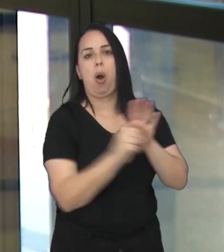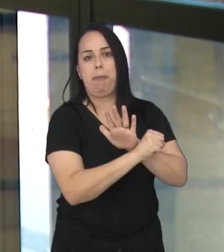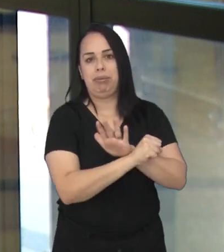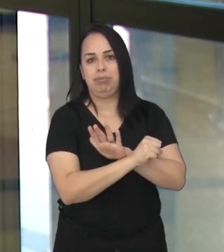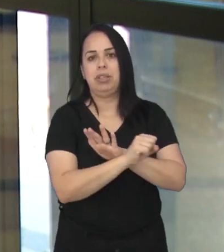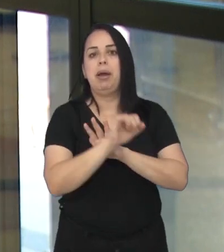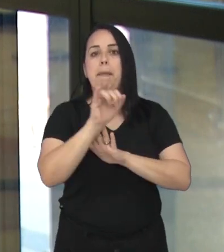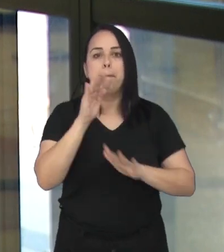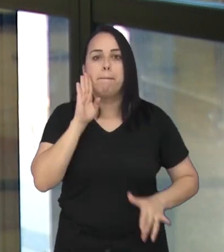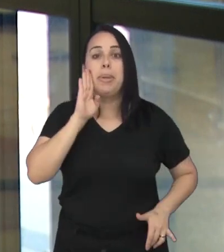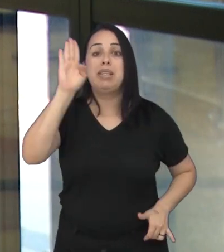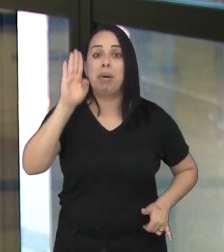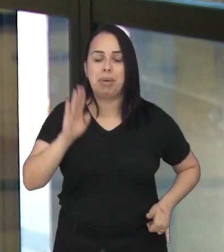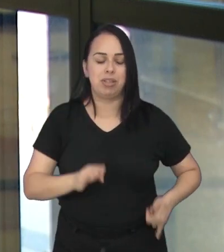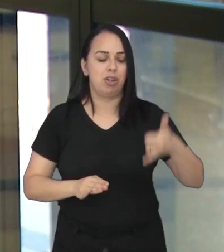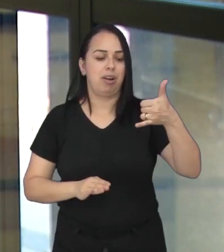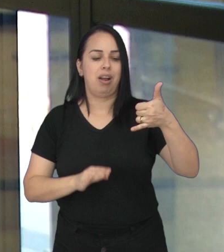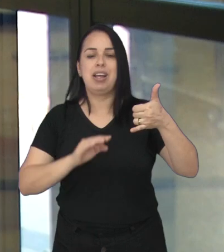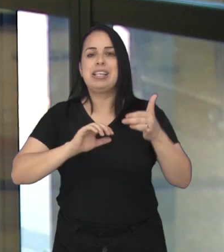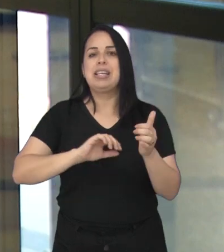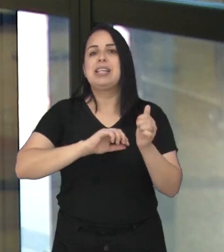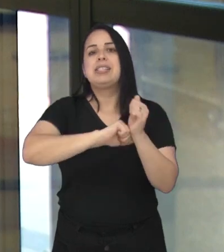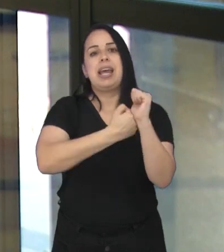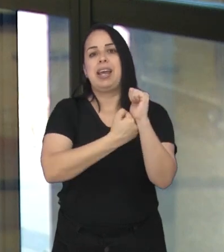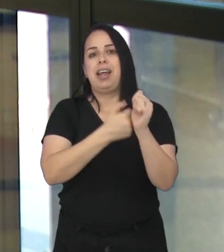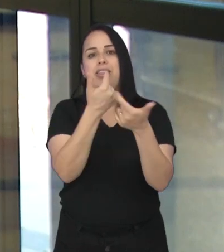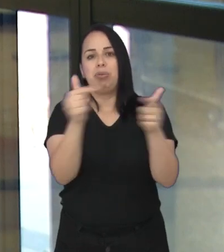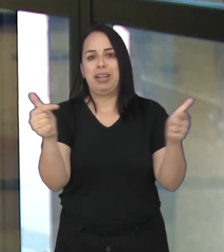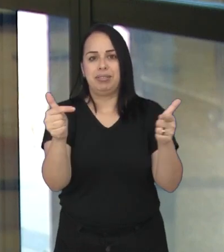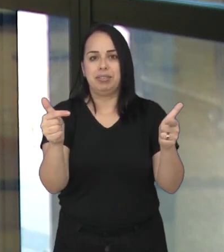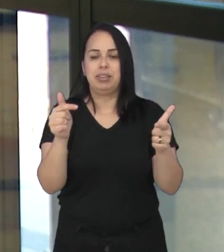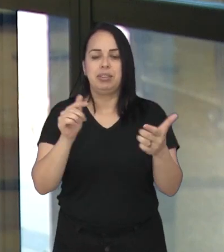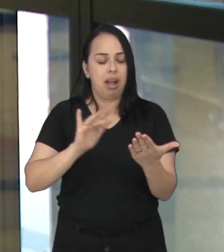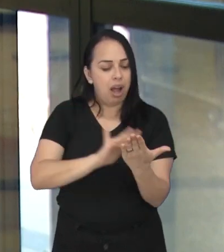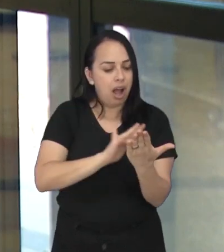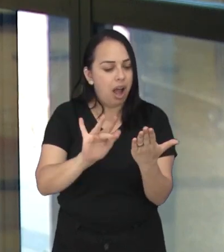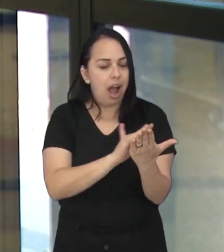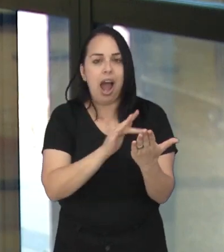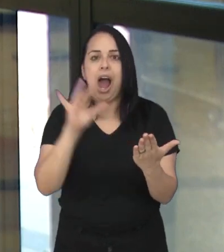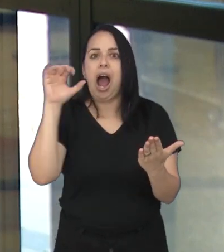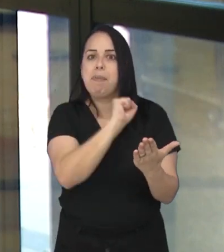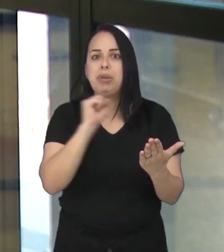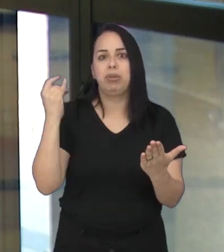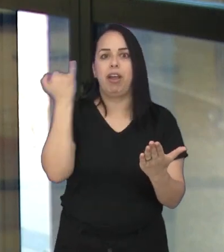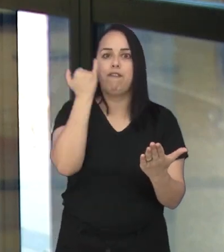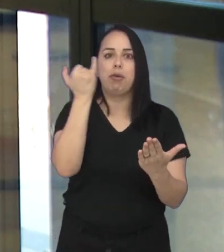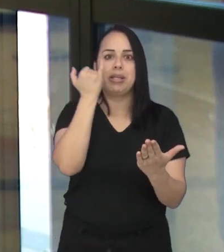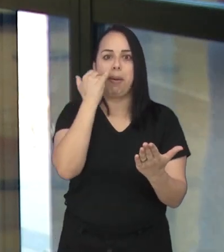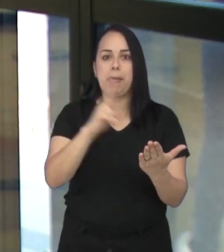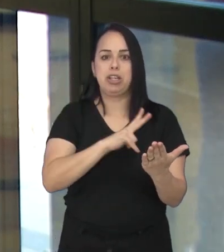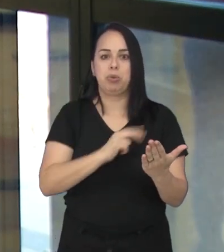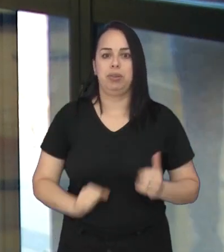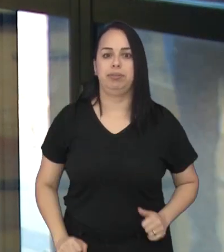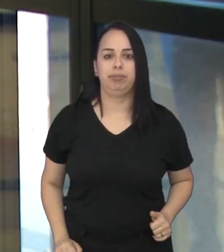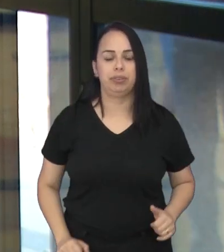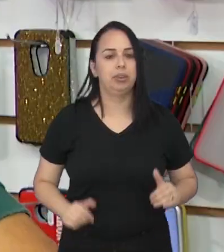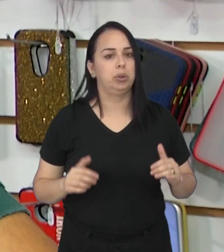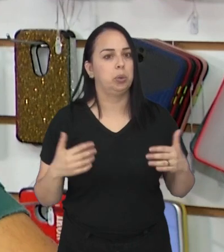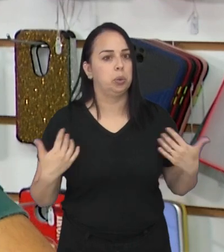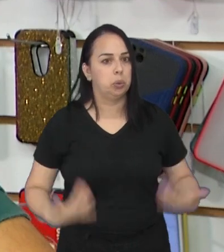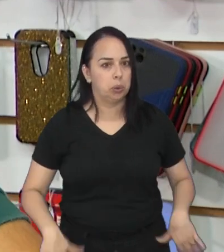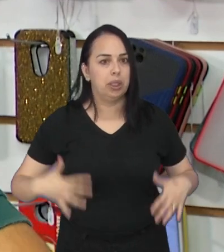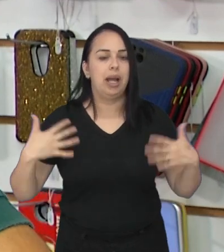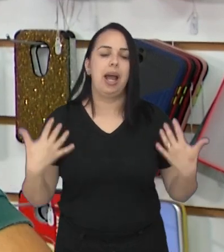principalmente se o celular estiver desbloqueado, com poucos cliques é possível encontrar diversas informações pessoais.